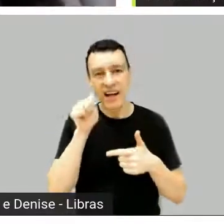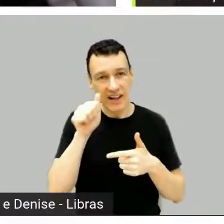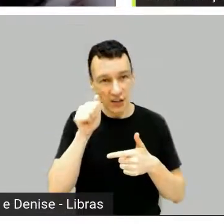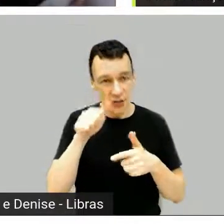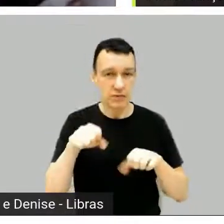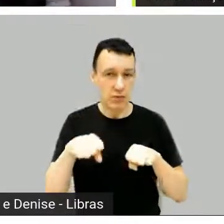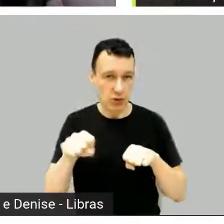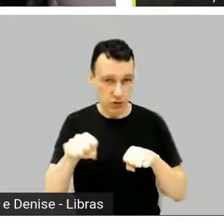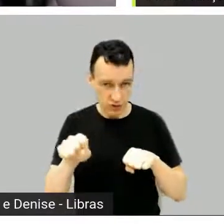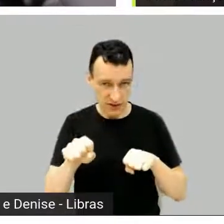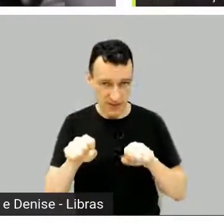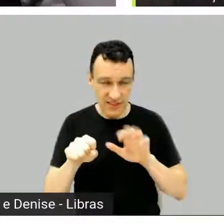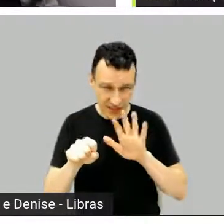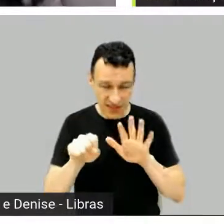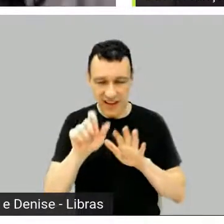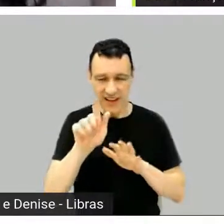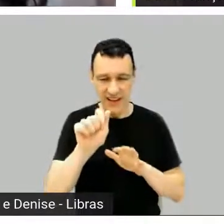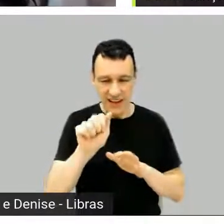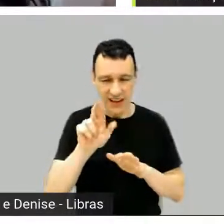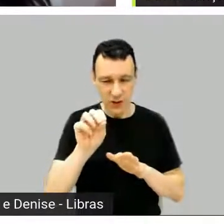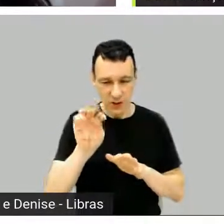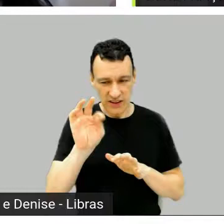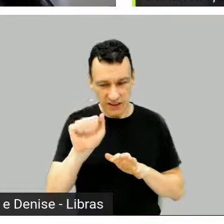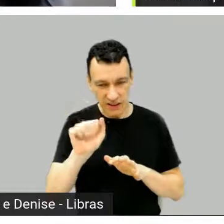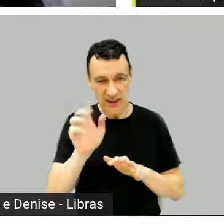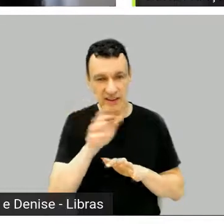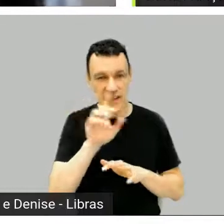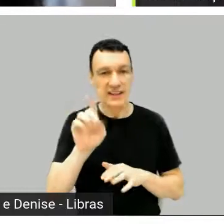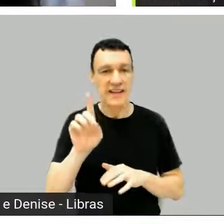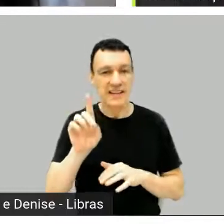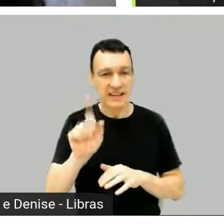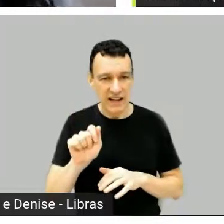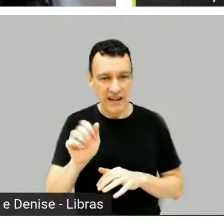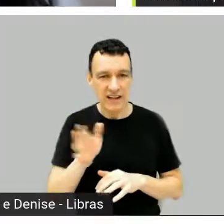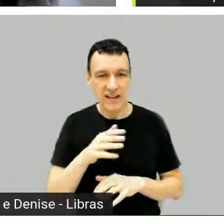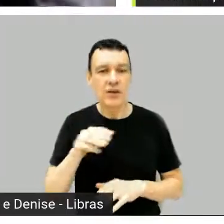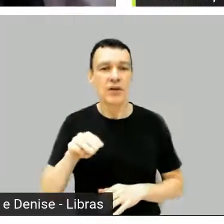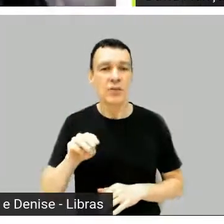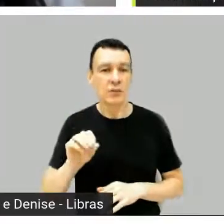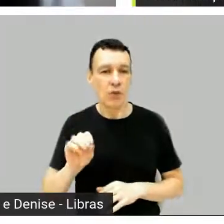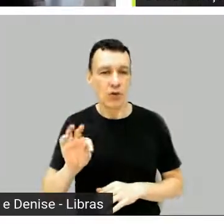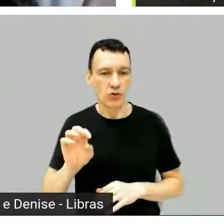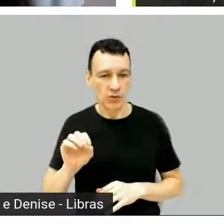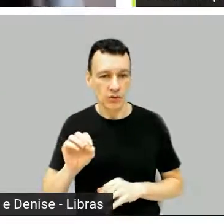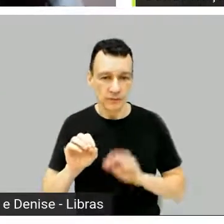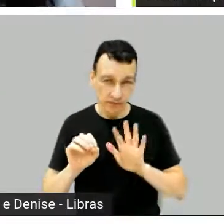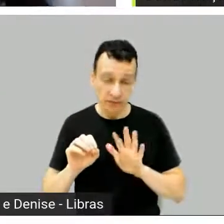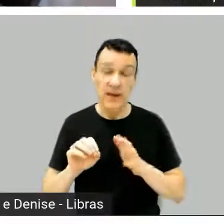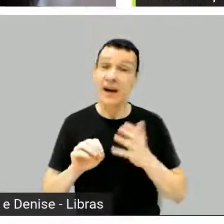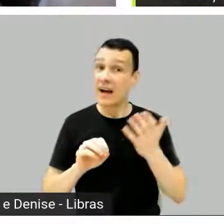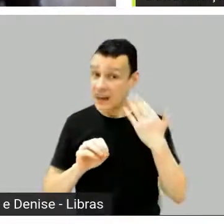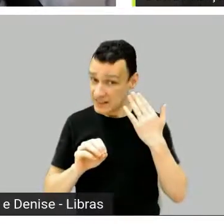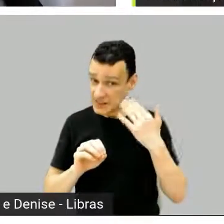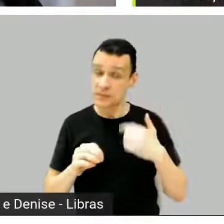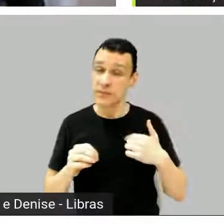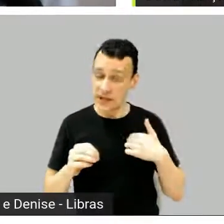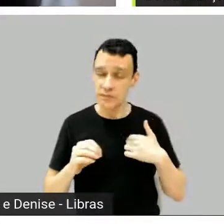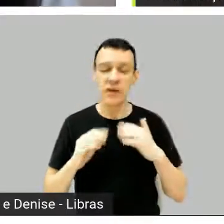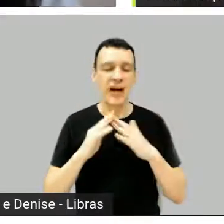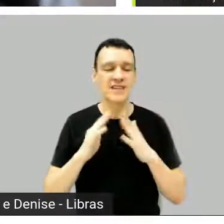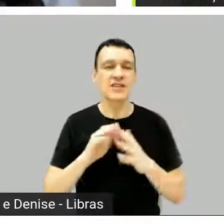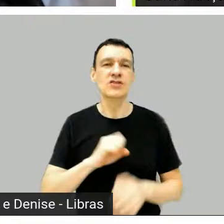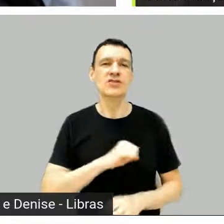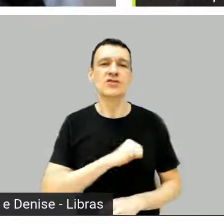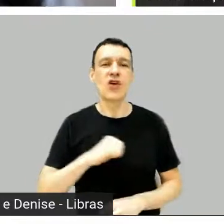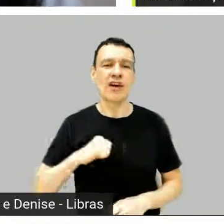Assim, eu lembro que quando eu assisti a primeira vez, eu tava na casa da minha ex-sogra, e aí eu fiquei